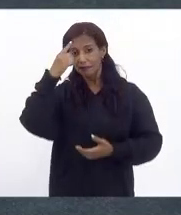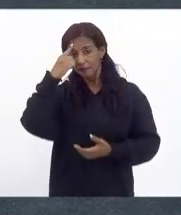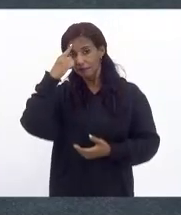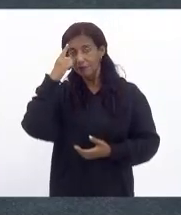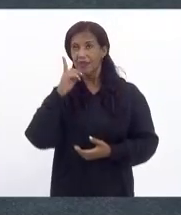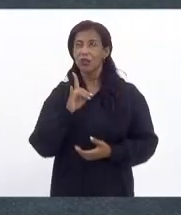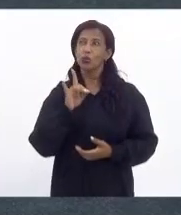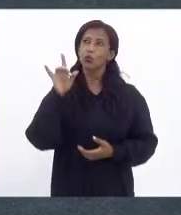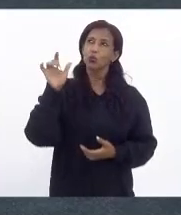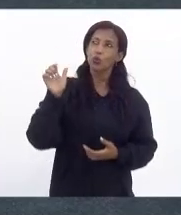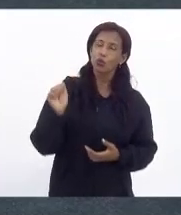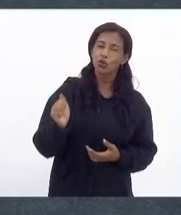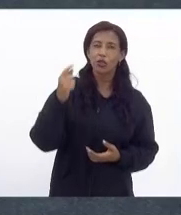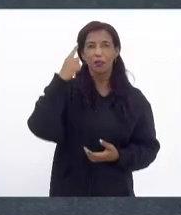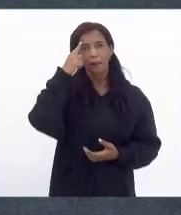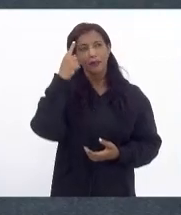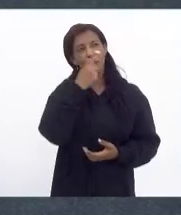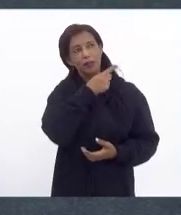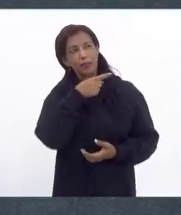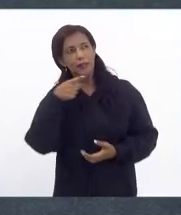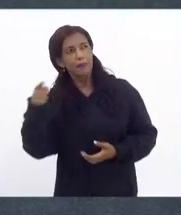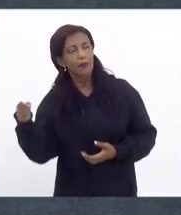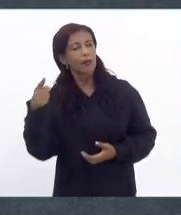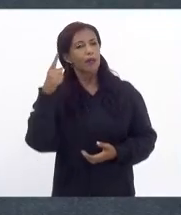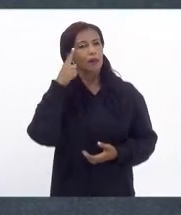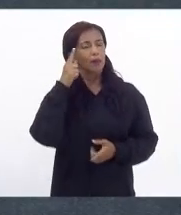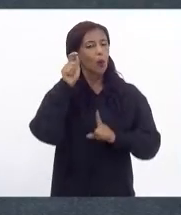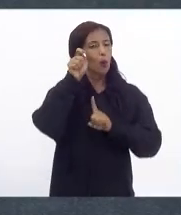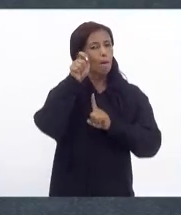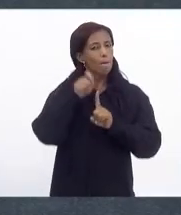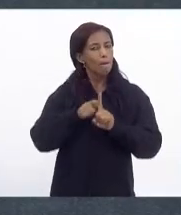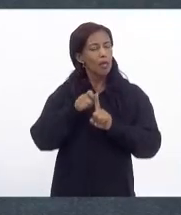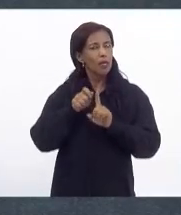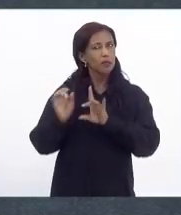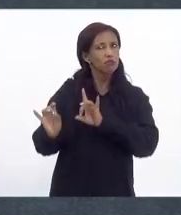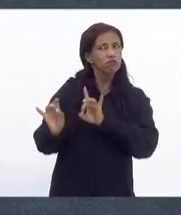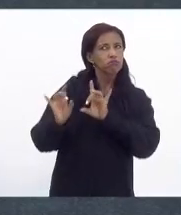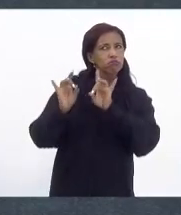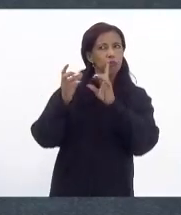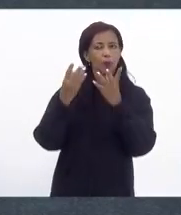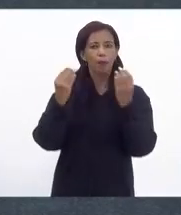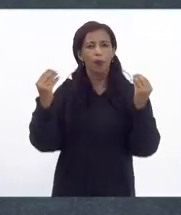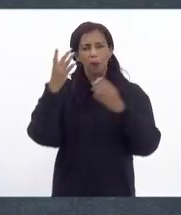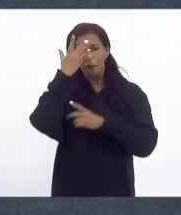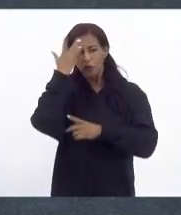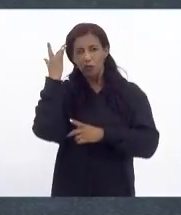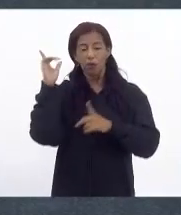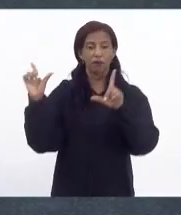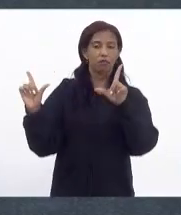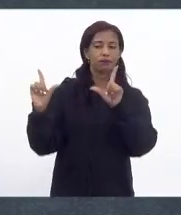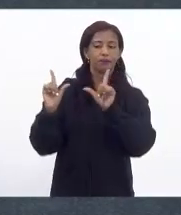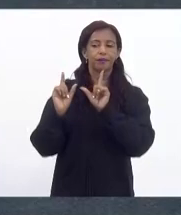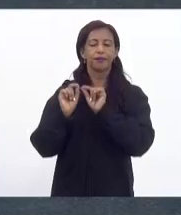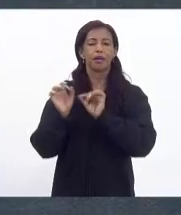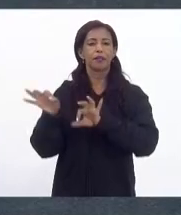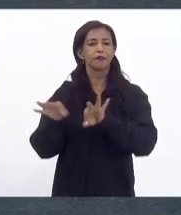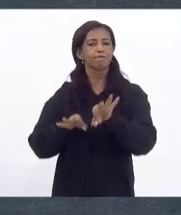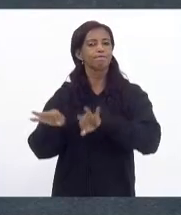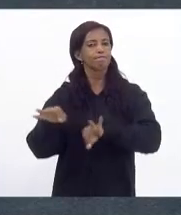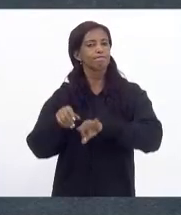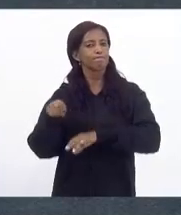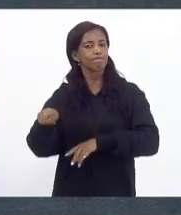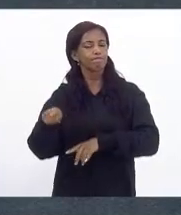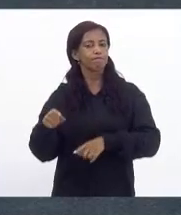em uma data em pensar em uma semana em pensar em um mês muitas pessoas vão diminuir essa forma de